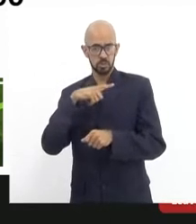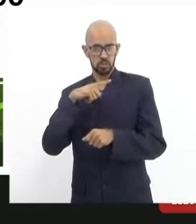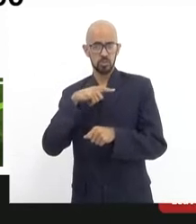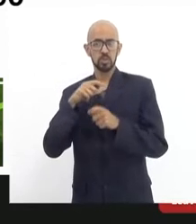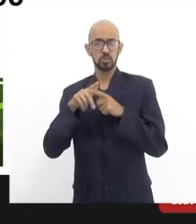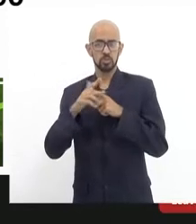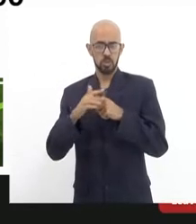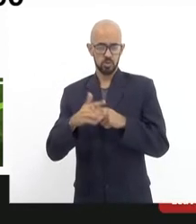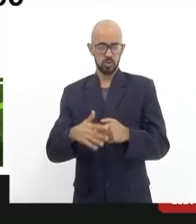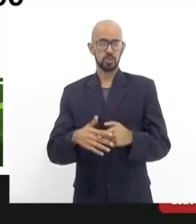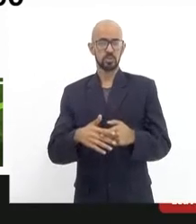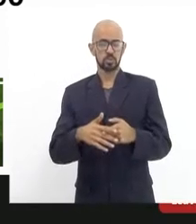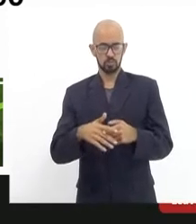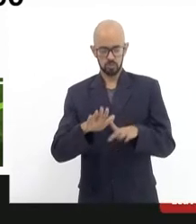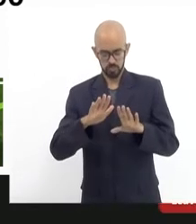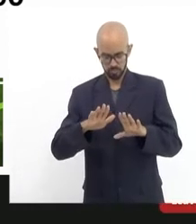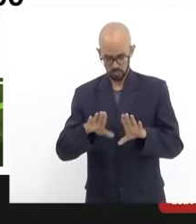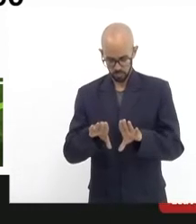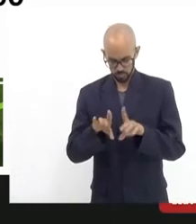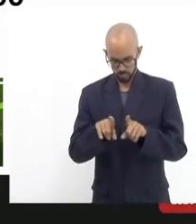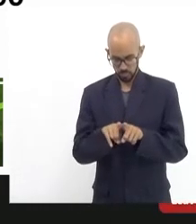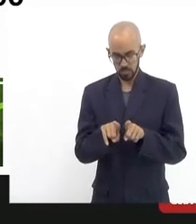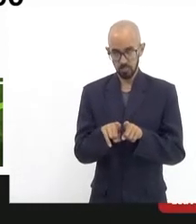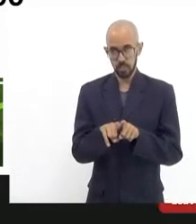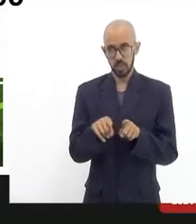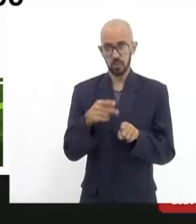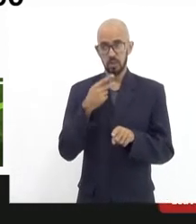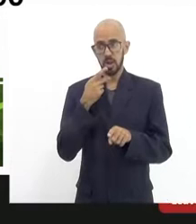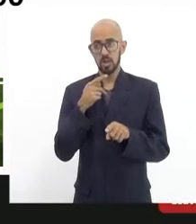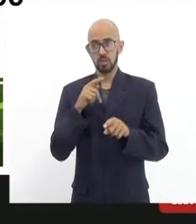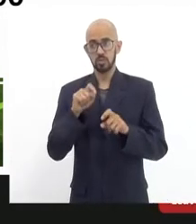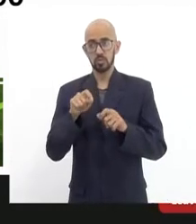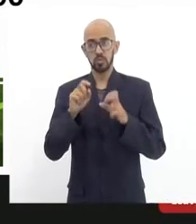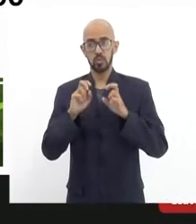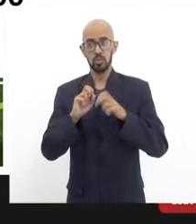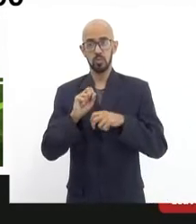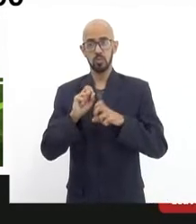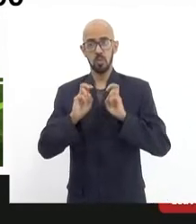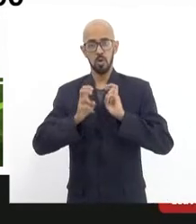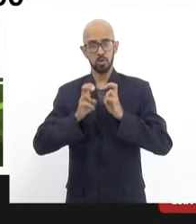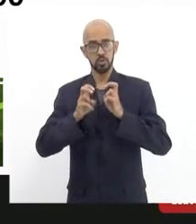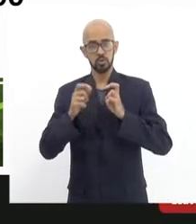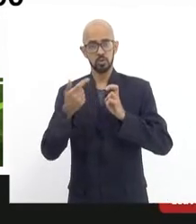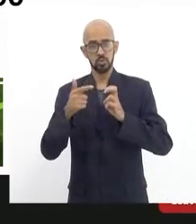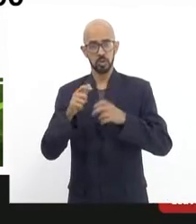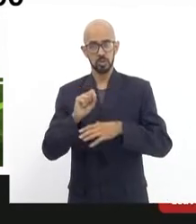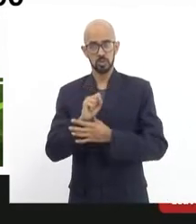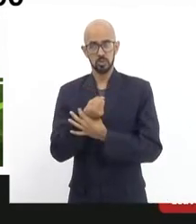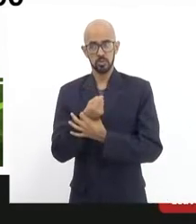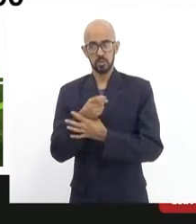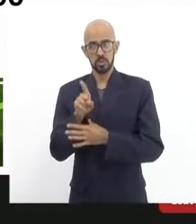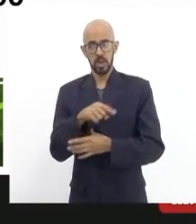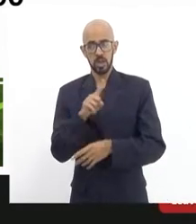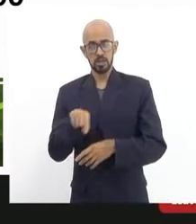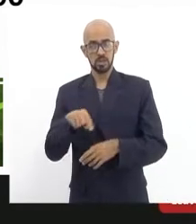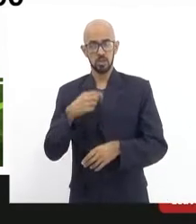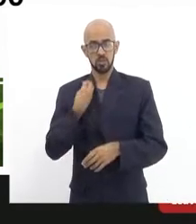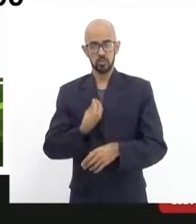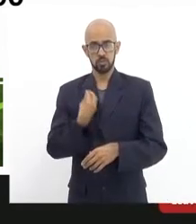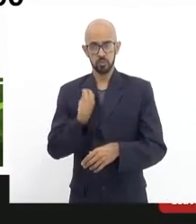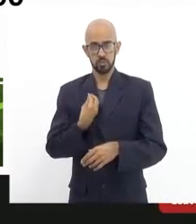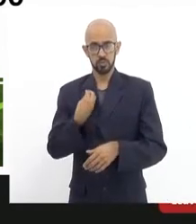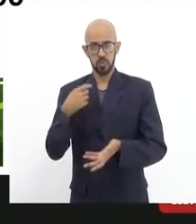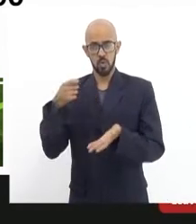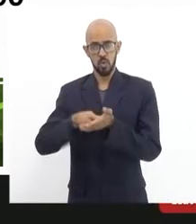manutenção, e dizendo que ele era um bonde inseguro, suspendendo o funcionamento e obrigando-se a fazer